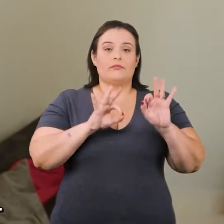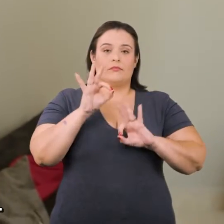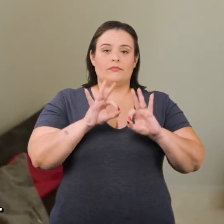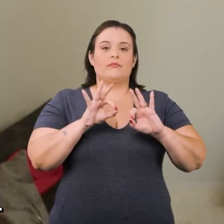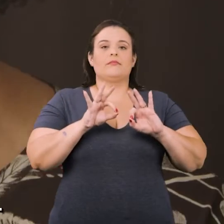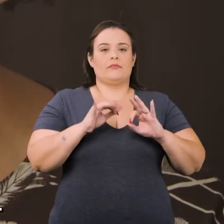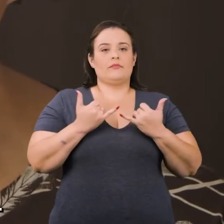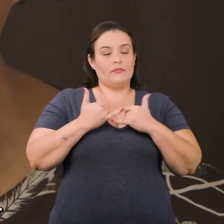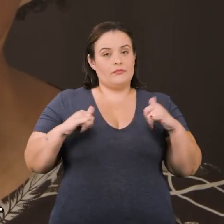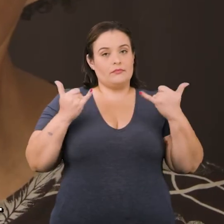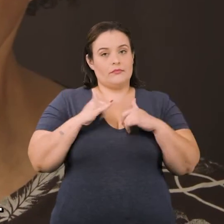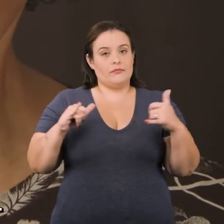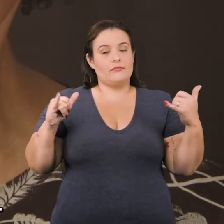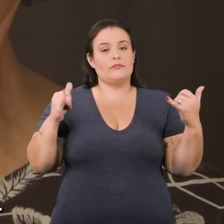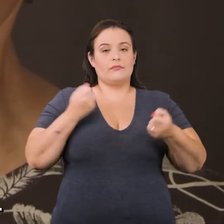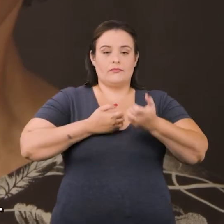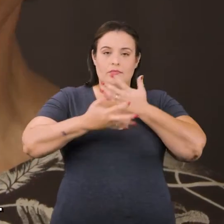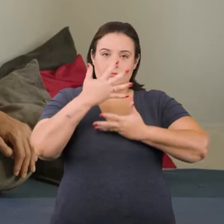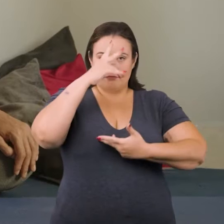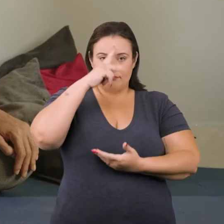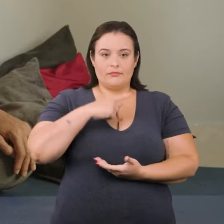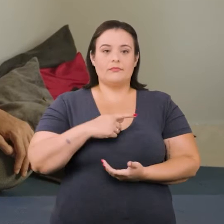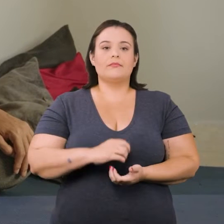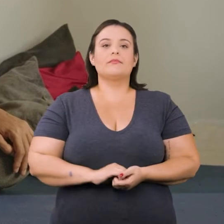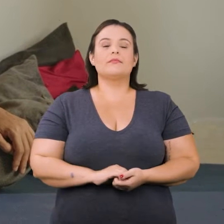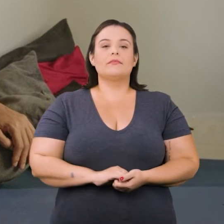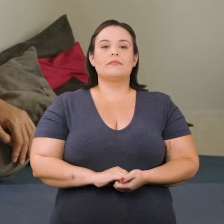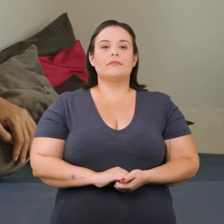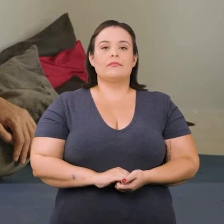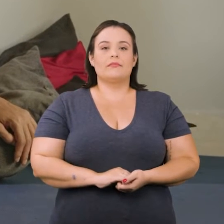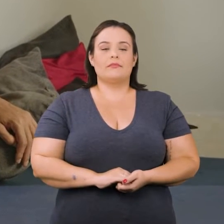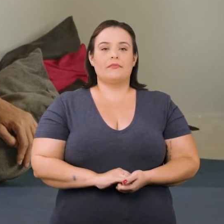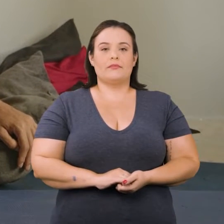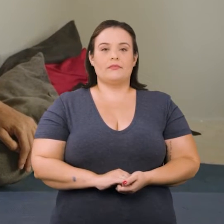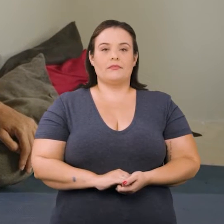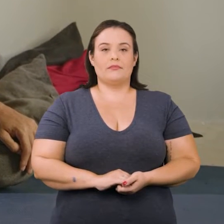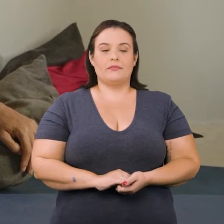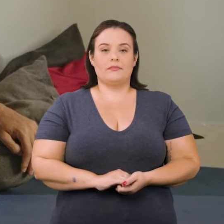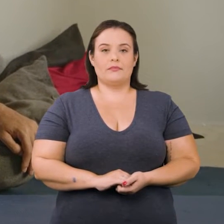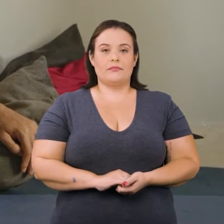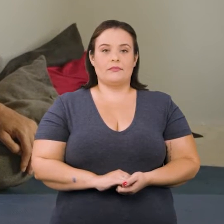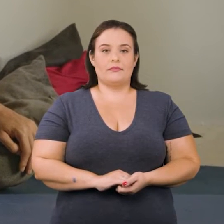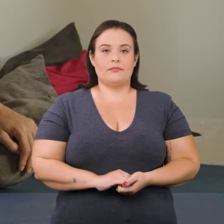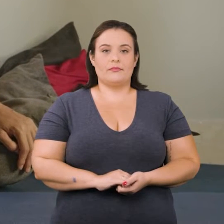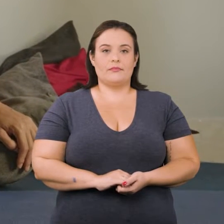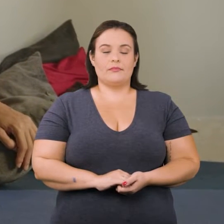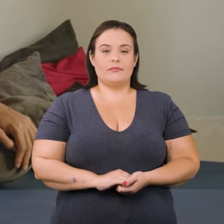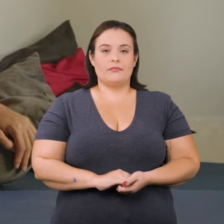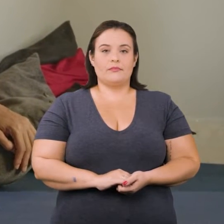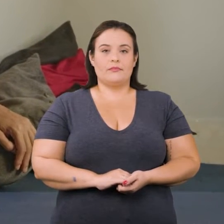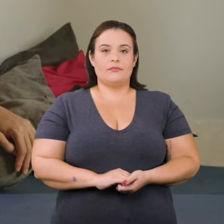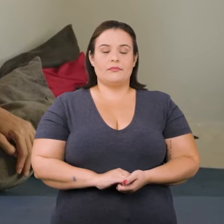articulação do fluxo de energia em você. Sentado em posição de meditação com as pernas cruzadas, com os nós dos